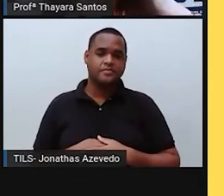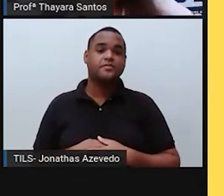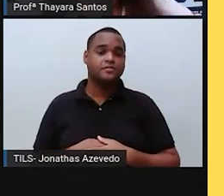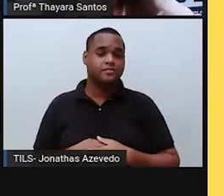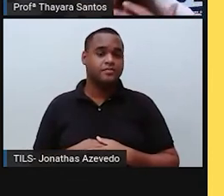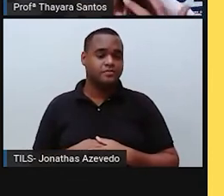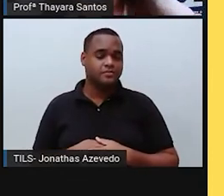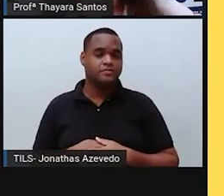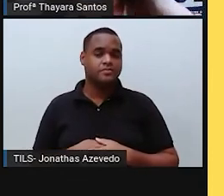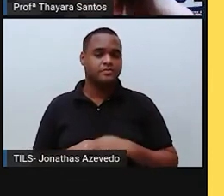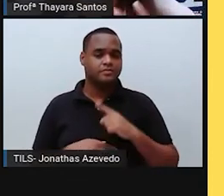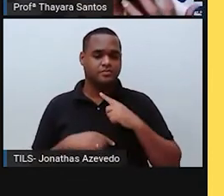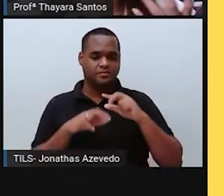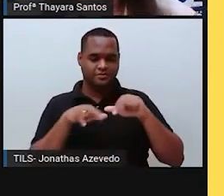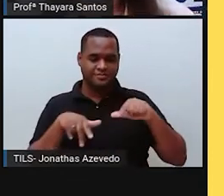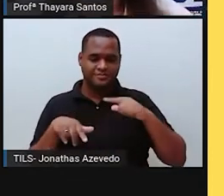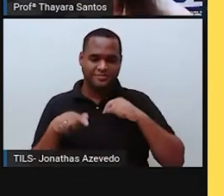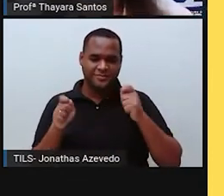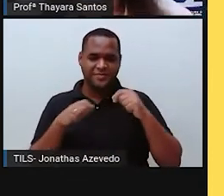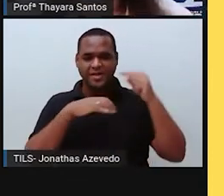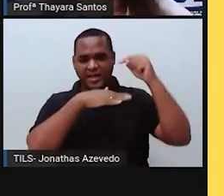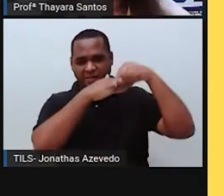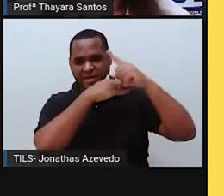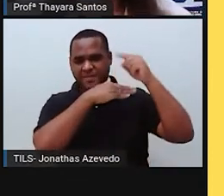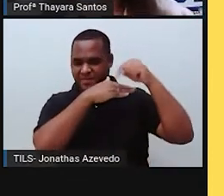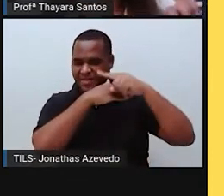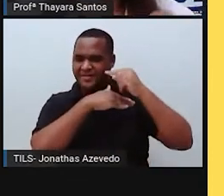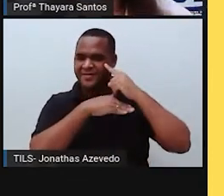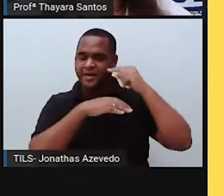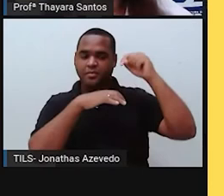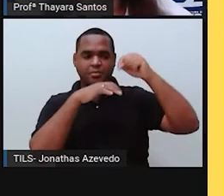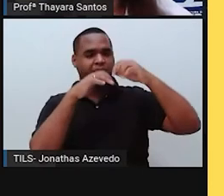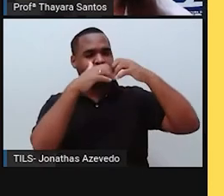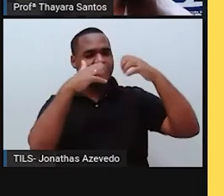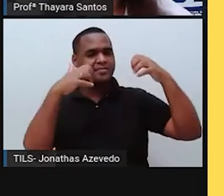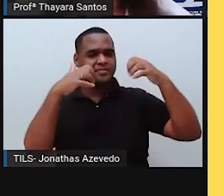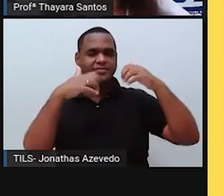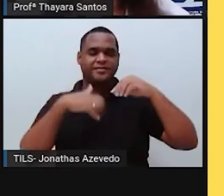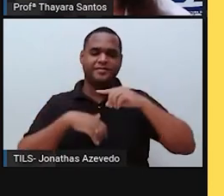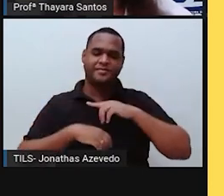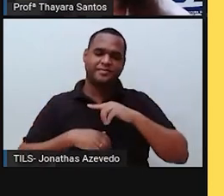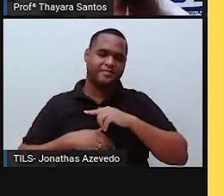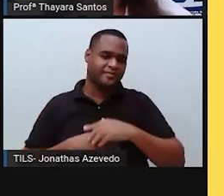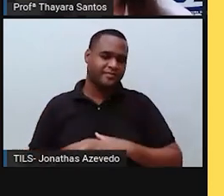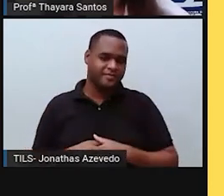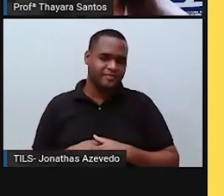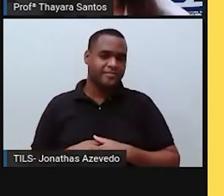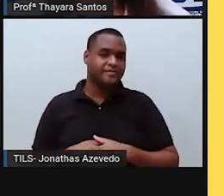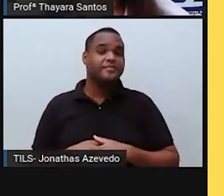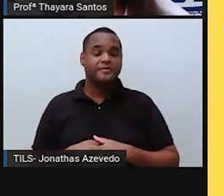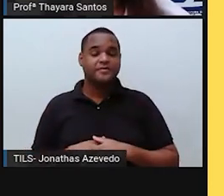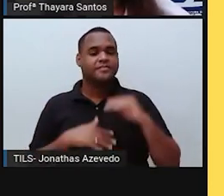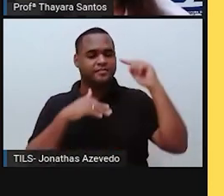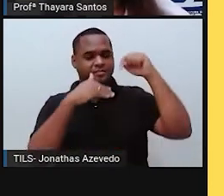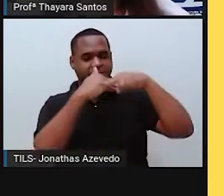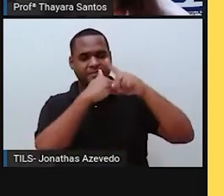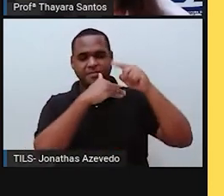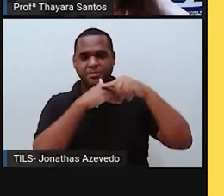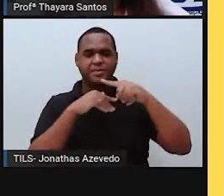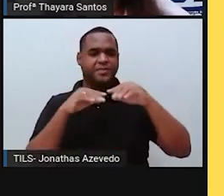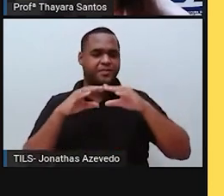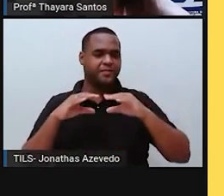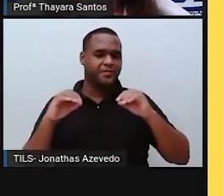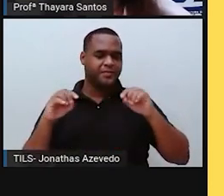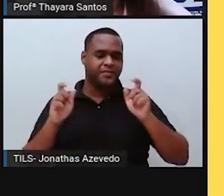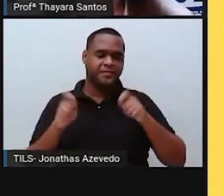a gente está conseguindo abrir buracos nessa camada e ela não está dando conta de reter essa radiação, é ruim.